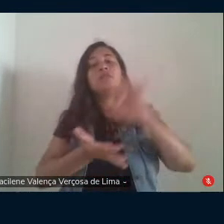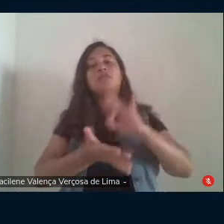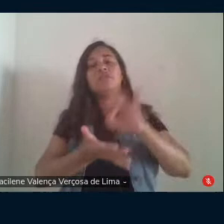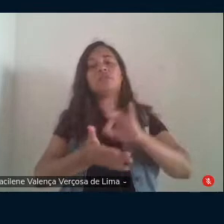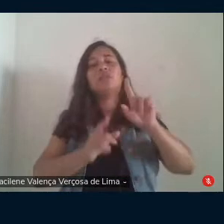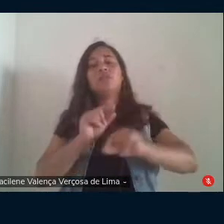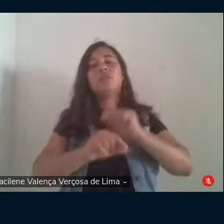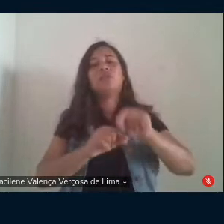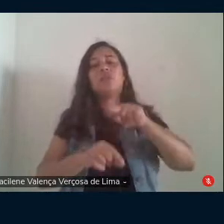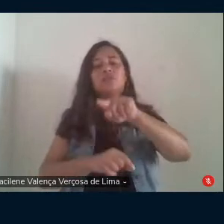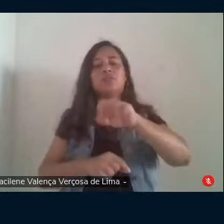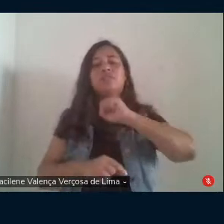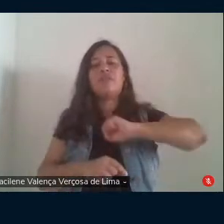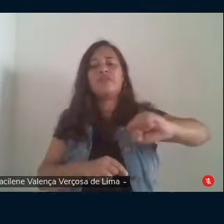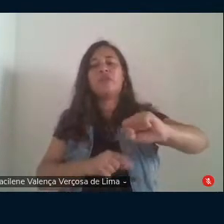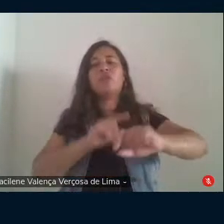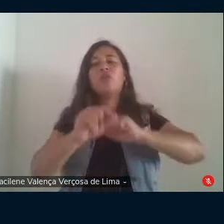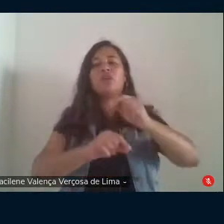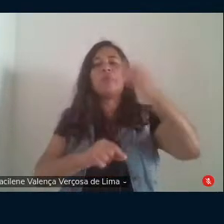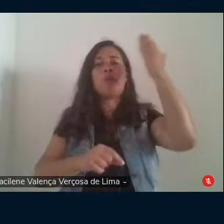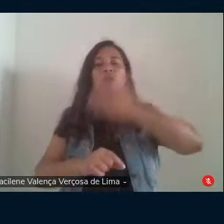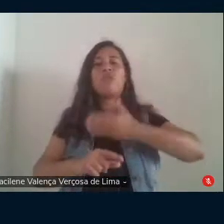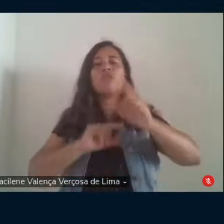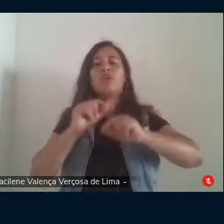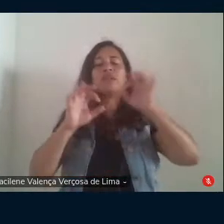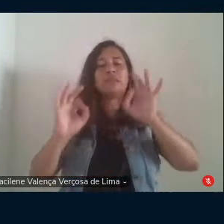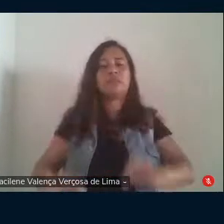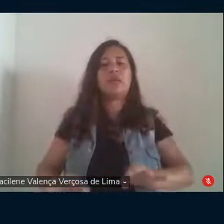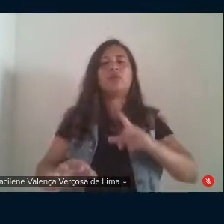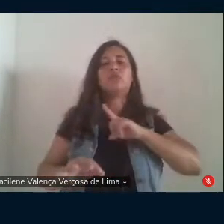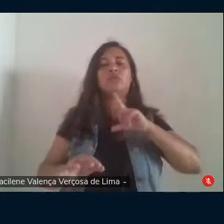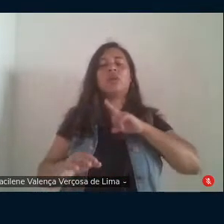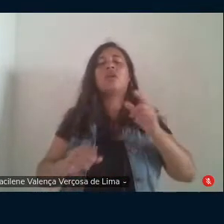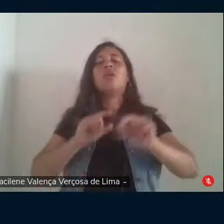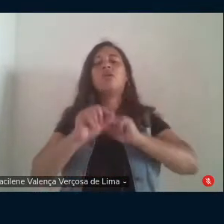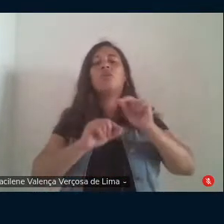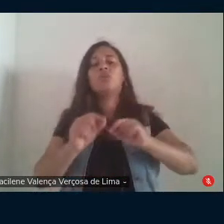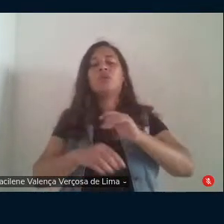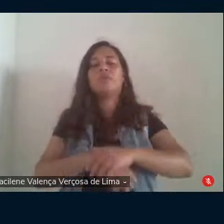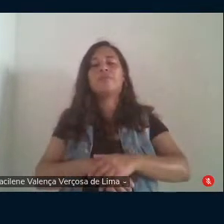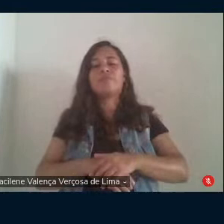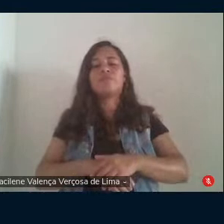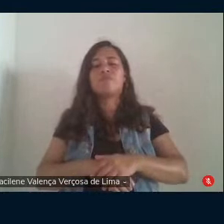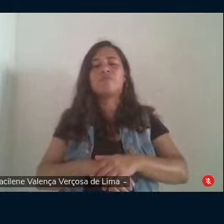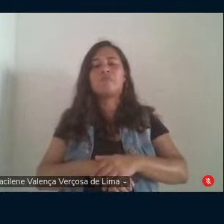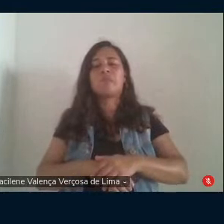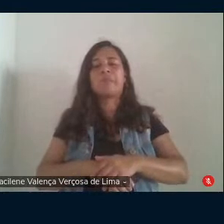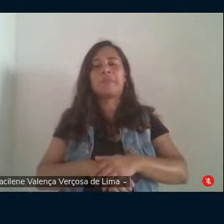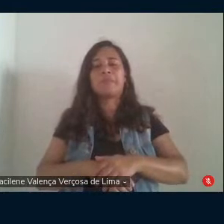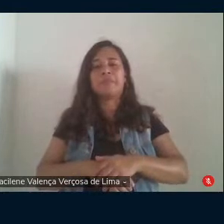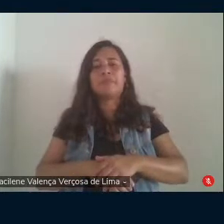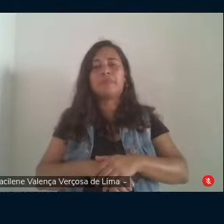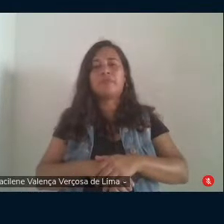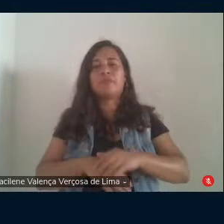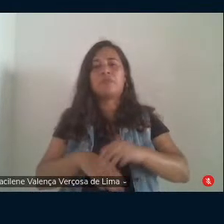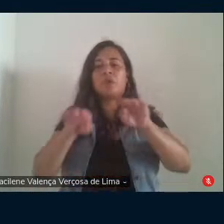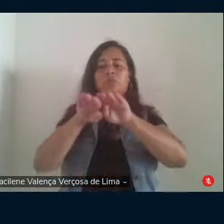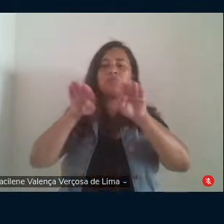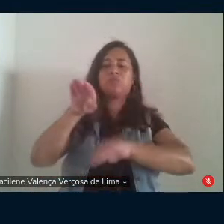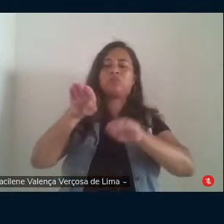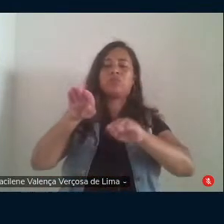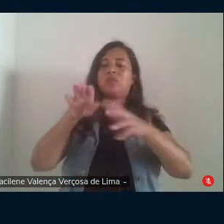versão que aqui defendo é que muito provável os acertos tenham desencadeado tamanha reação das classes sociais que jamais